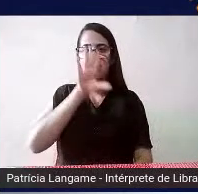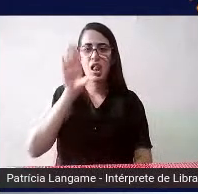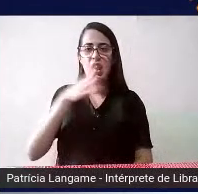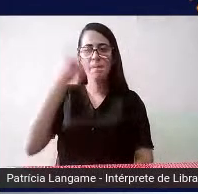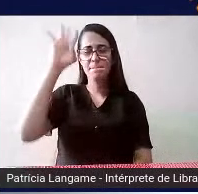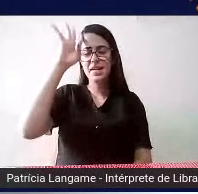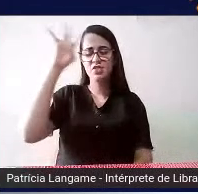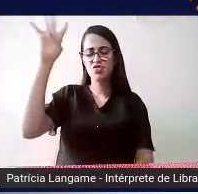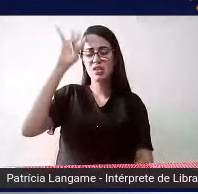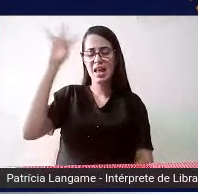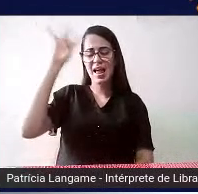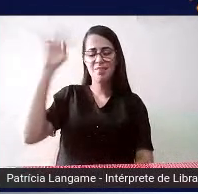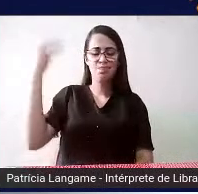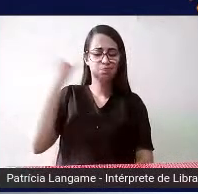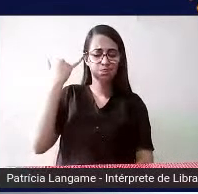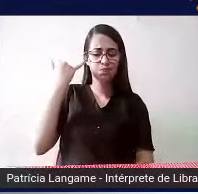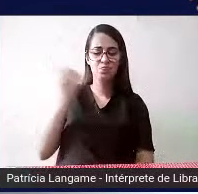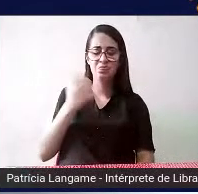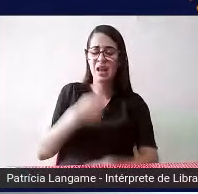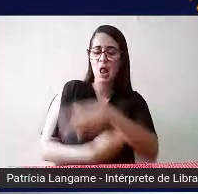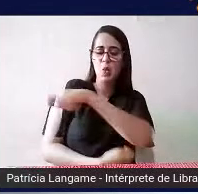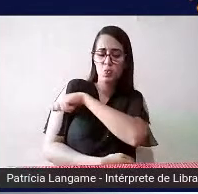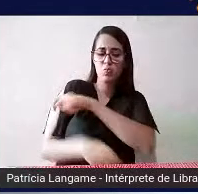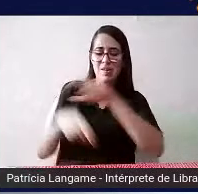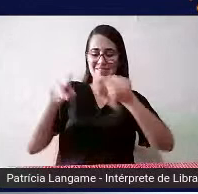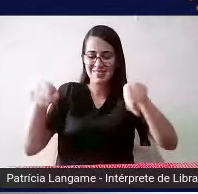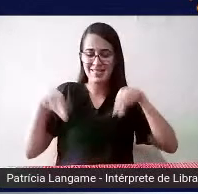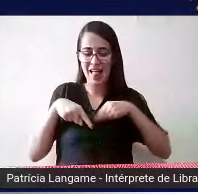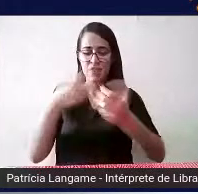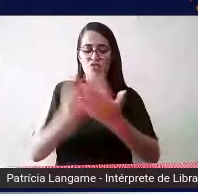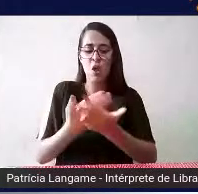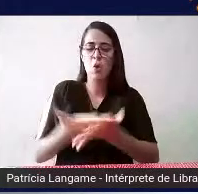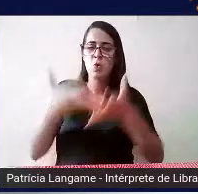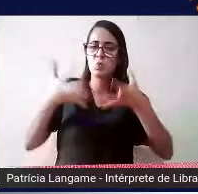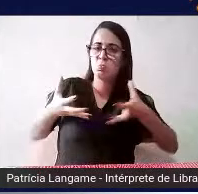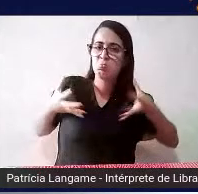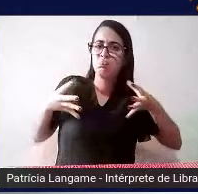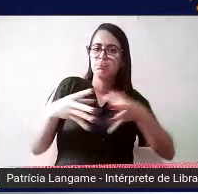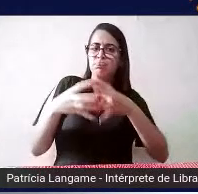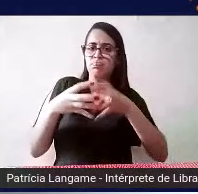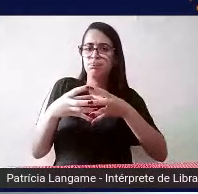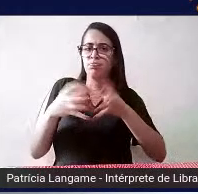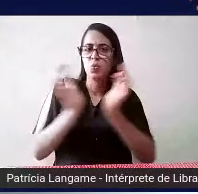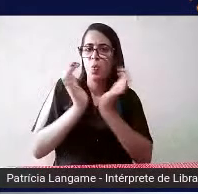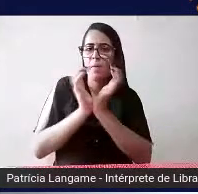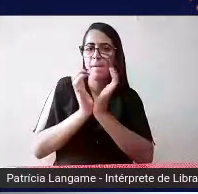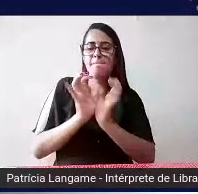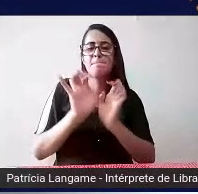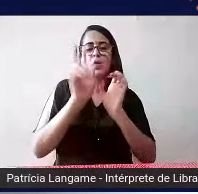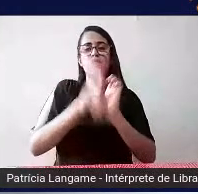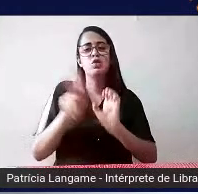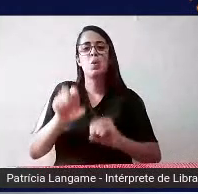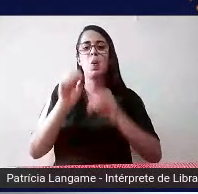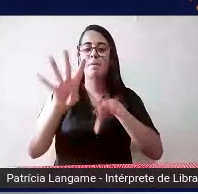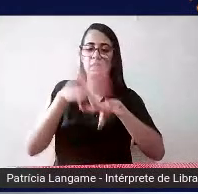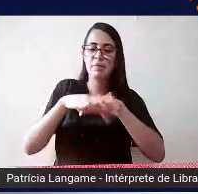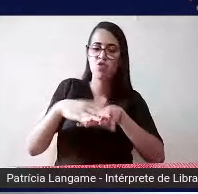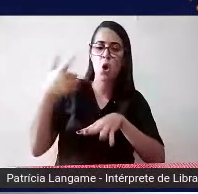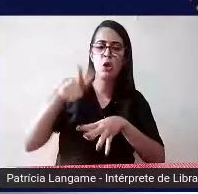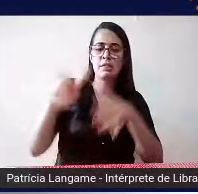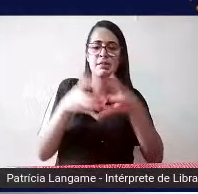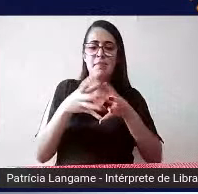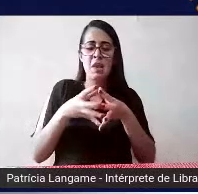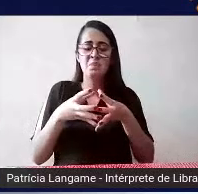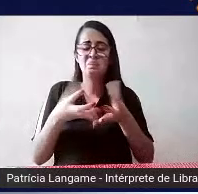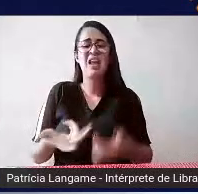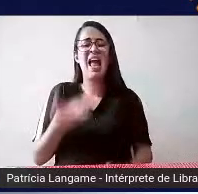é um aluno numa sala de aula junto com os demais professor dando aula de matemática ou de qualquer outra disciplina e o aluno só